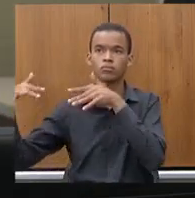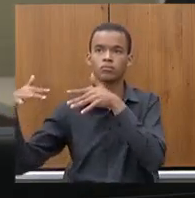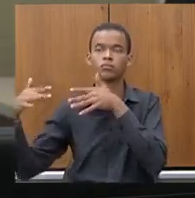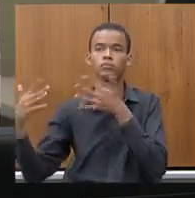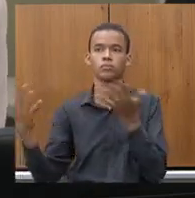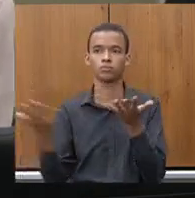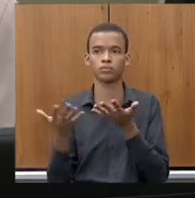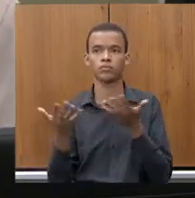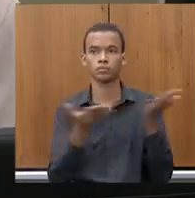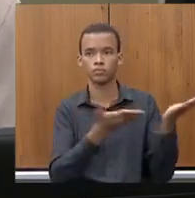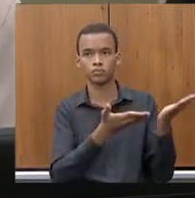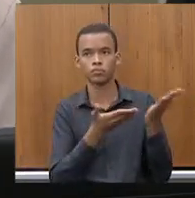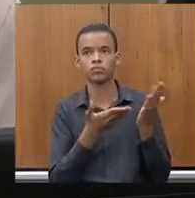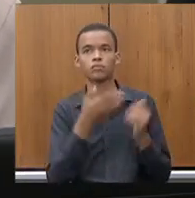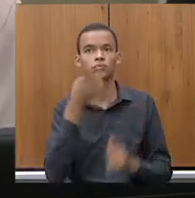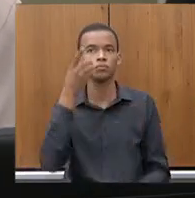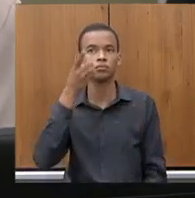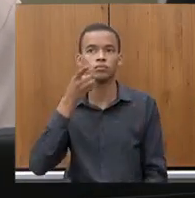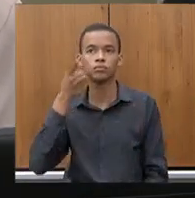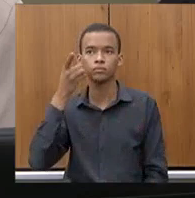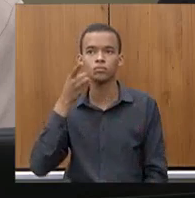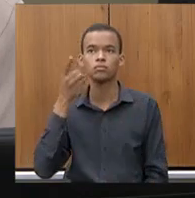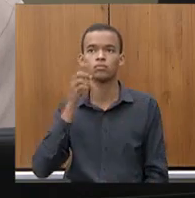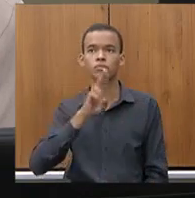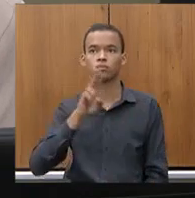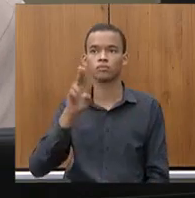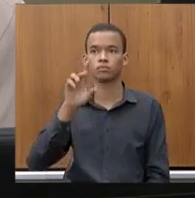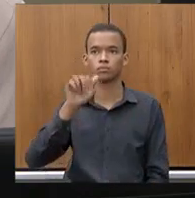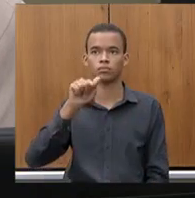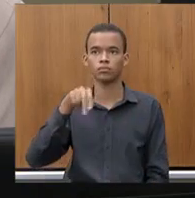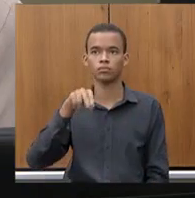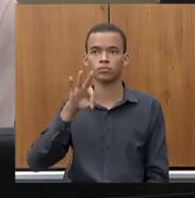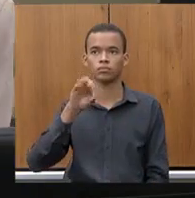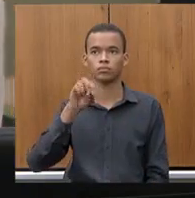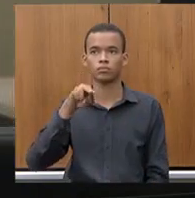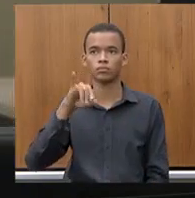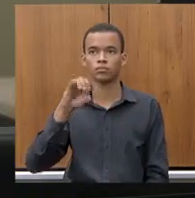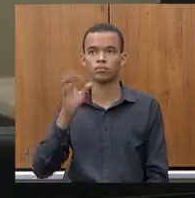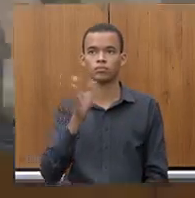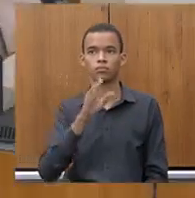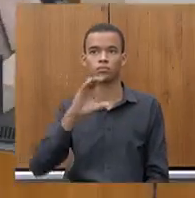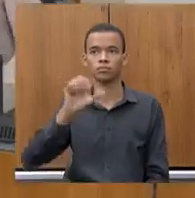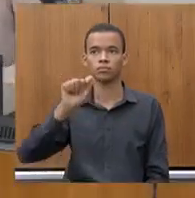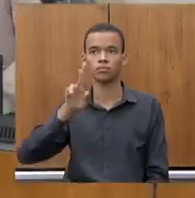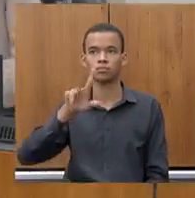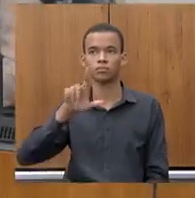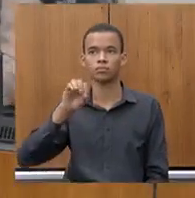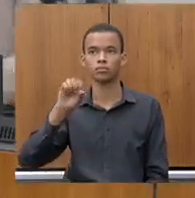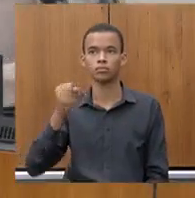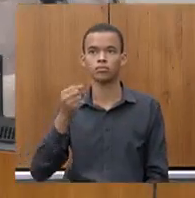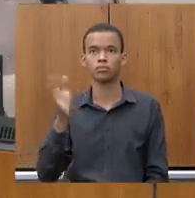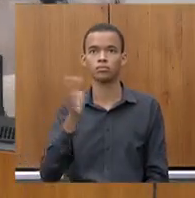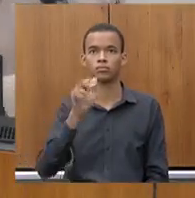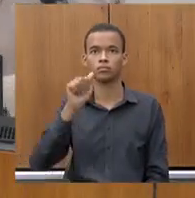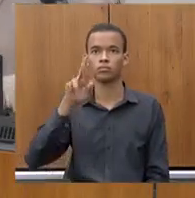palavra ao deputado Antônio Carlos Arantes para as suas perguntas e considerações. Cumprimentar o